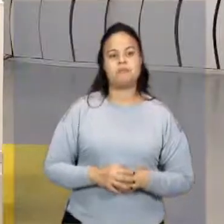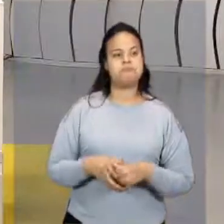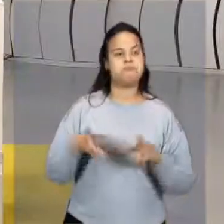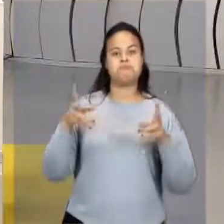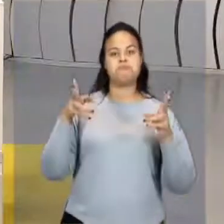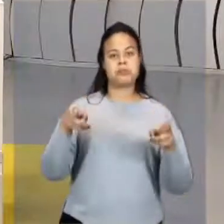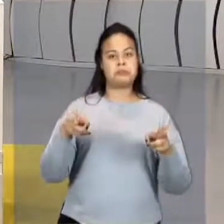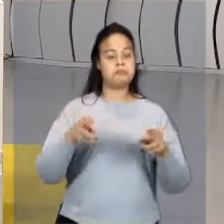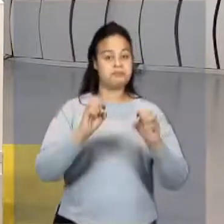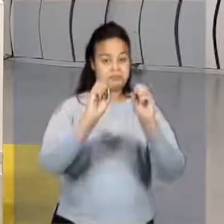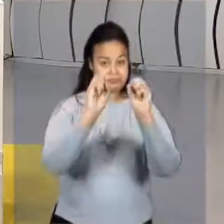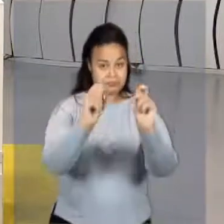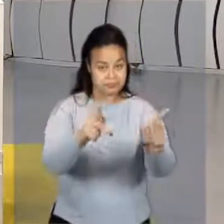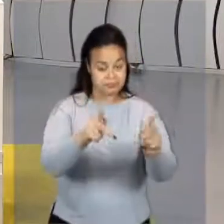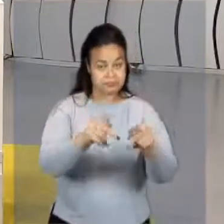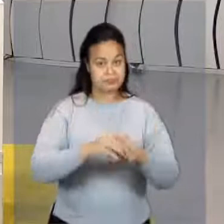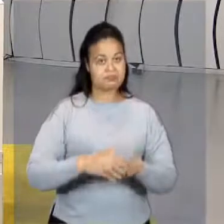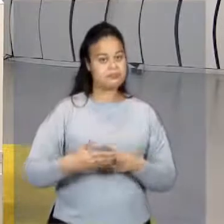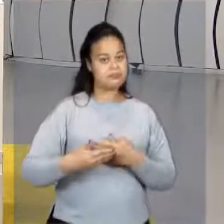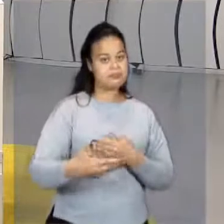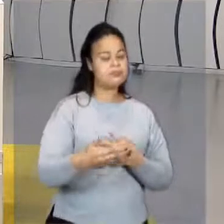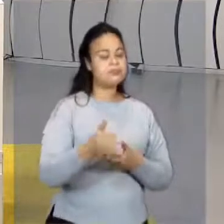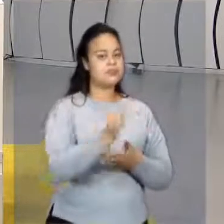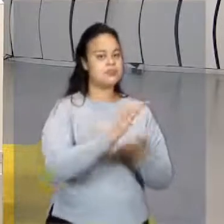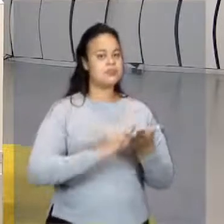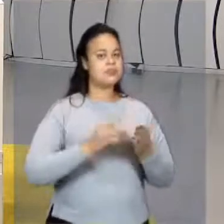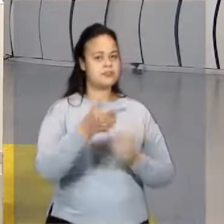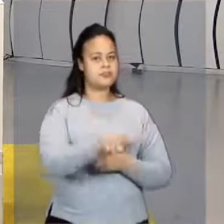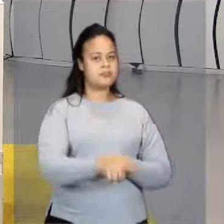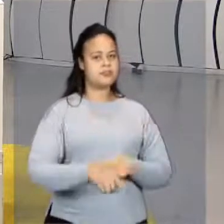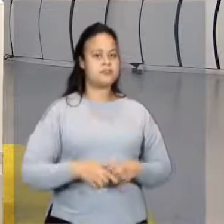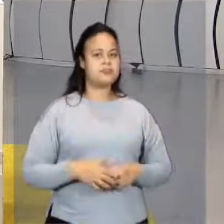Ok? Vamos passar para outra atividade aqui.